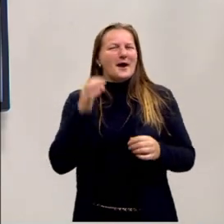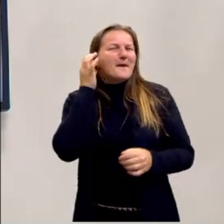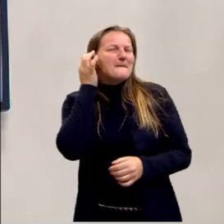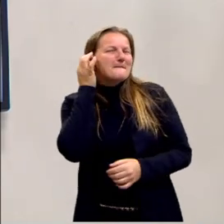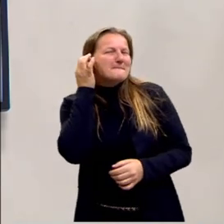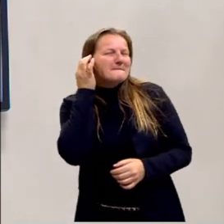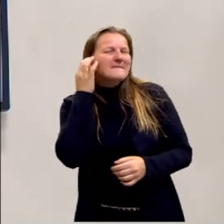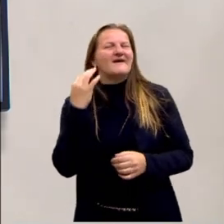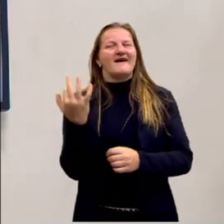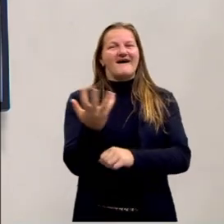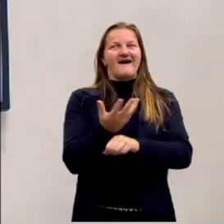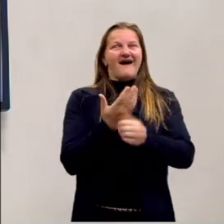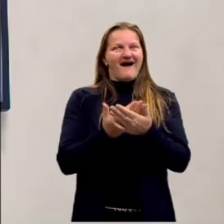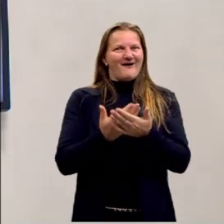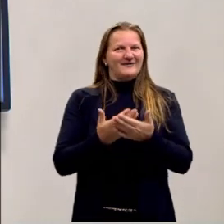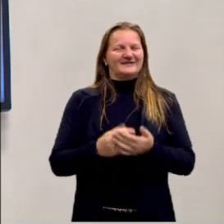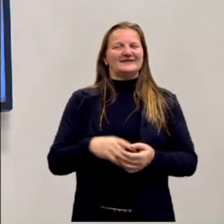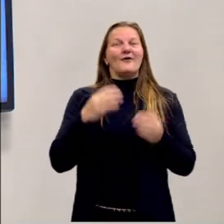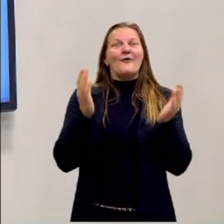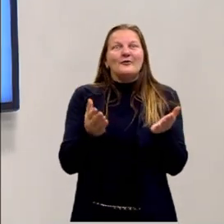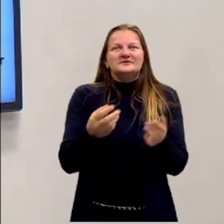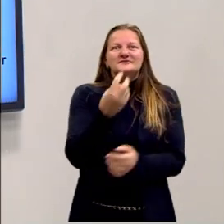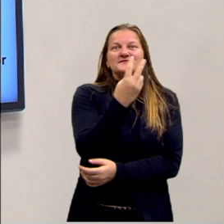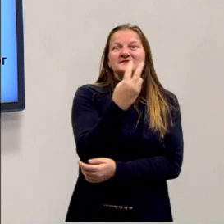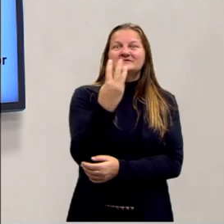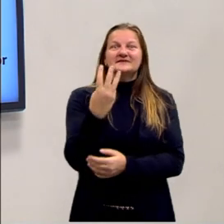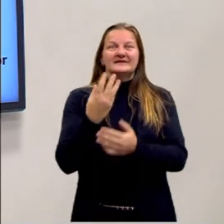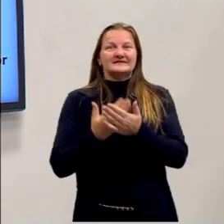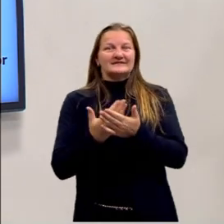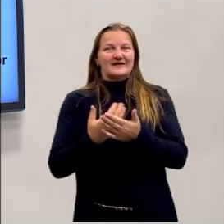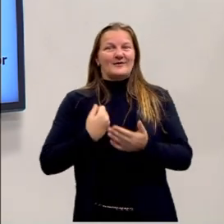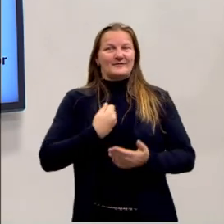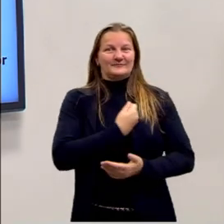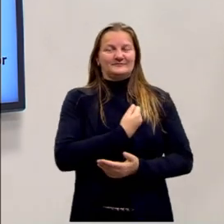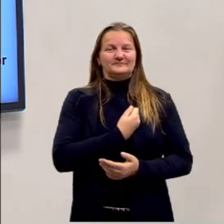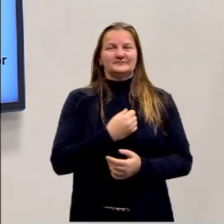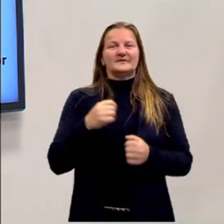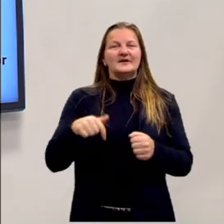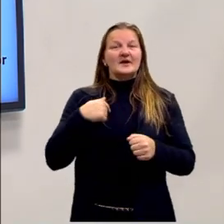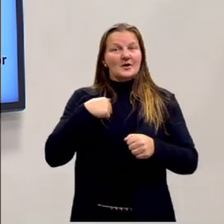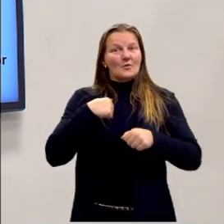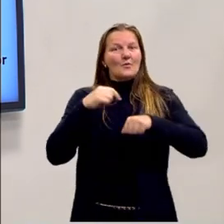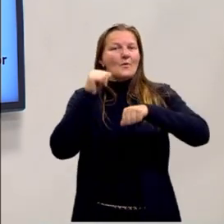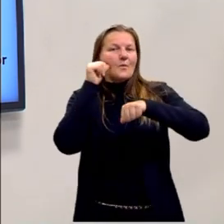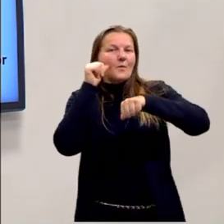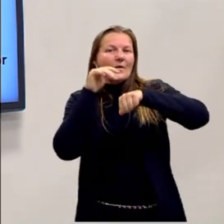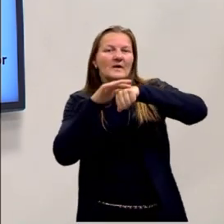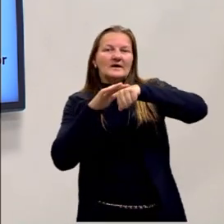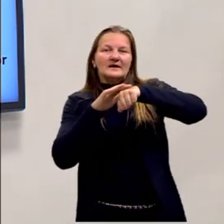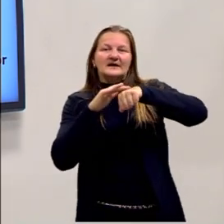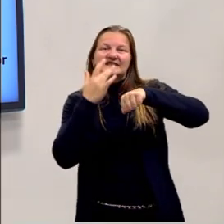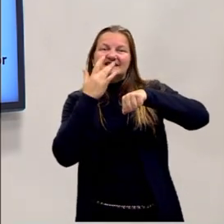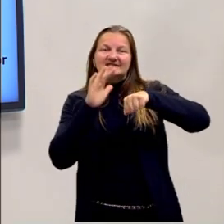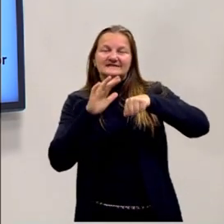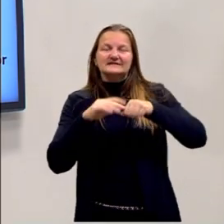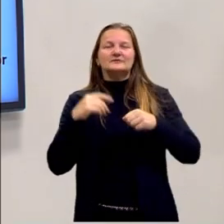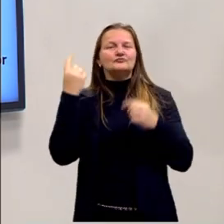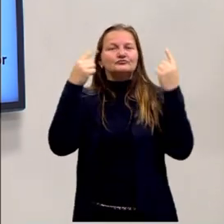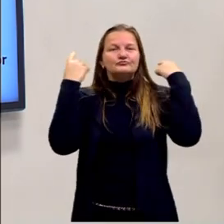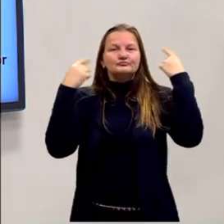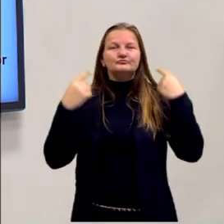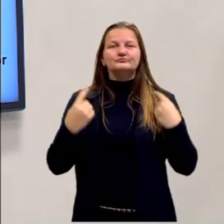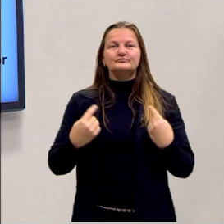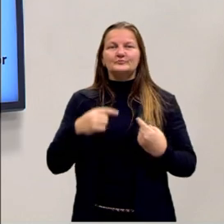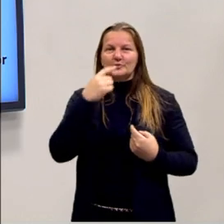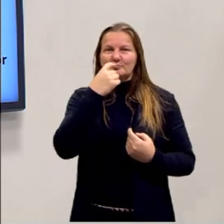Chegamos na nossa vigésima terceira aula. Eu sou uma mulher branca, de estatura média, tenho cabelos cacheados,